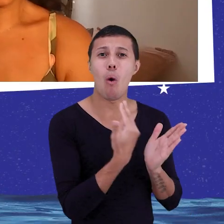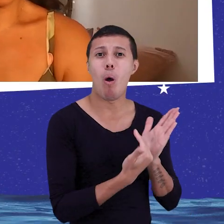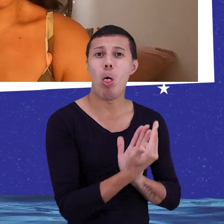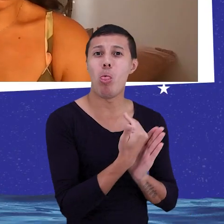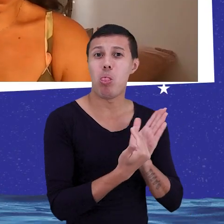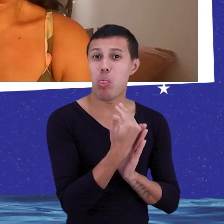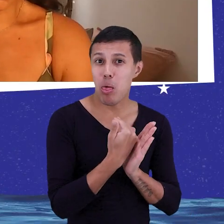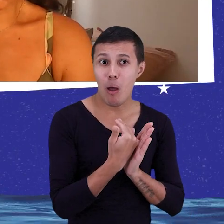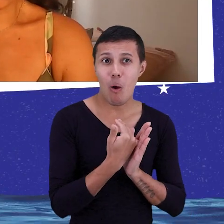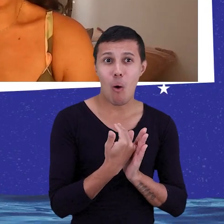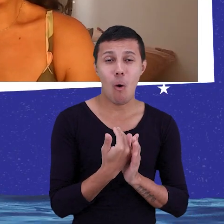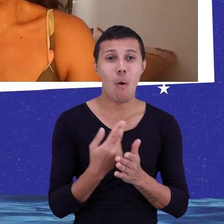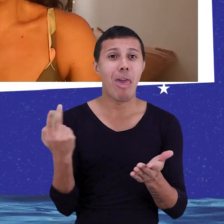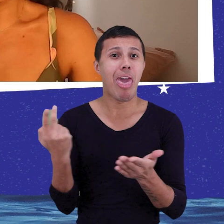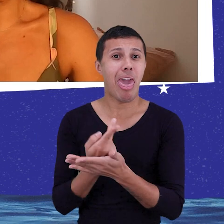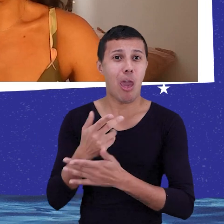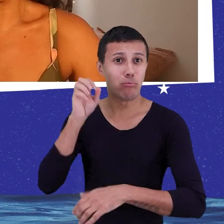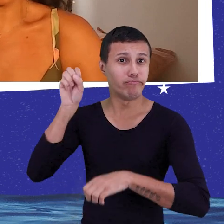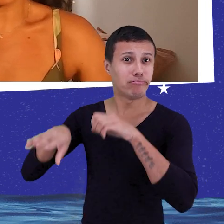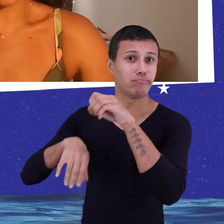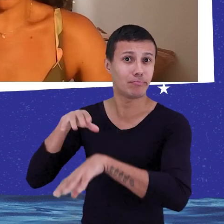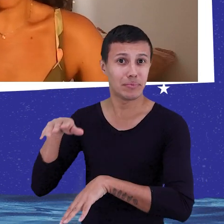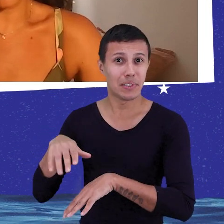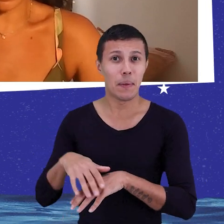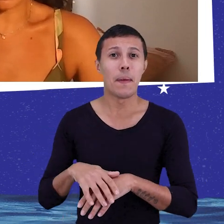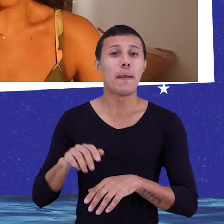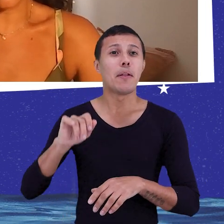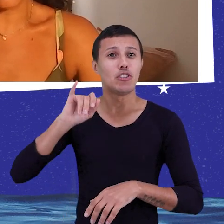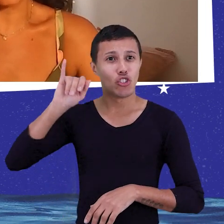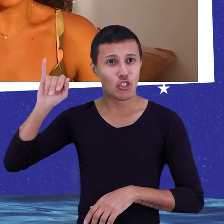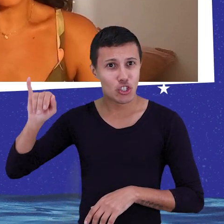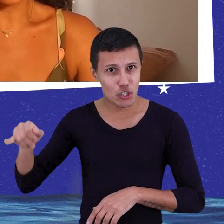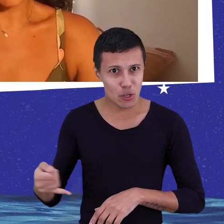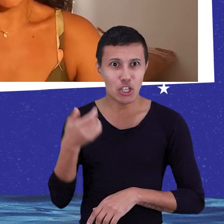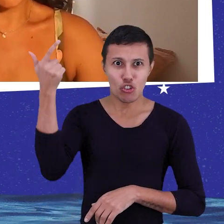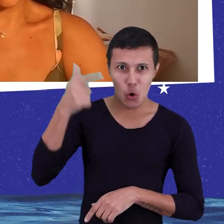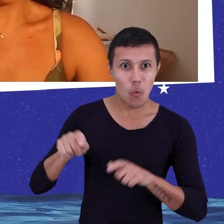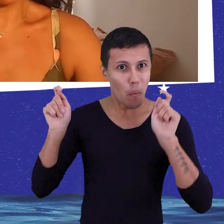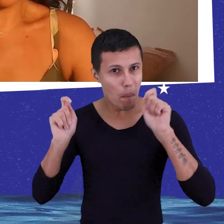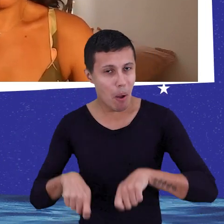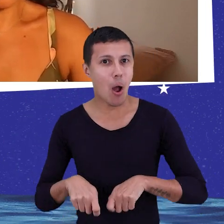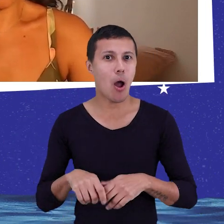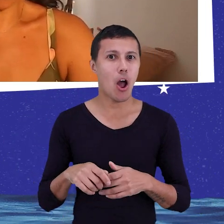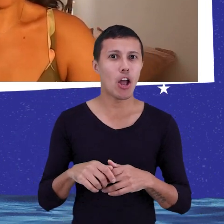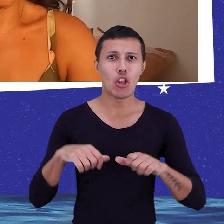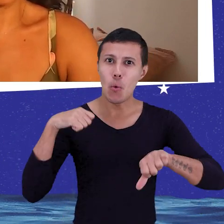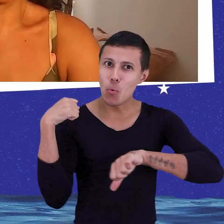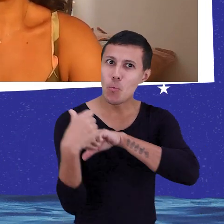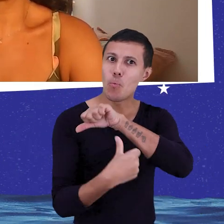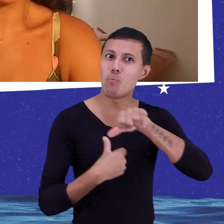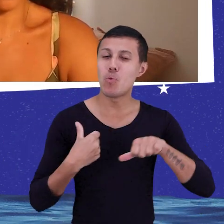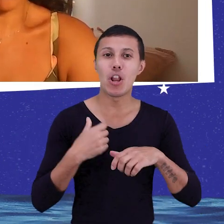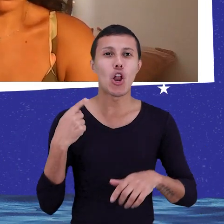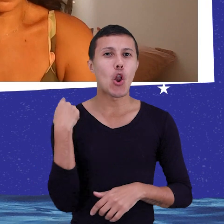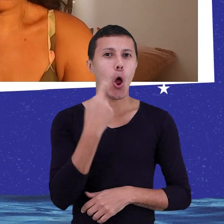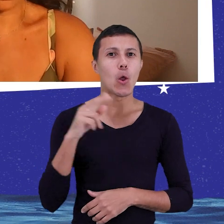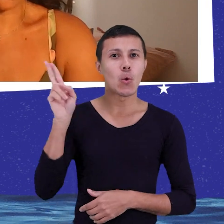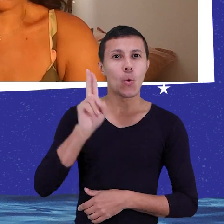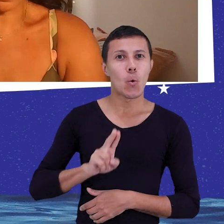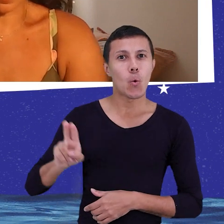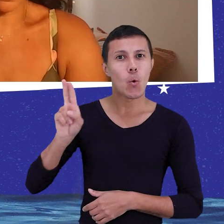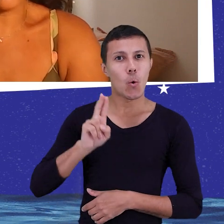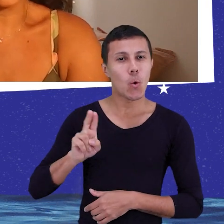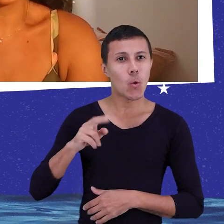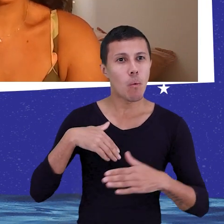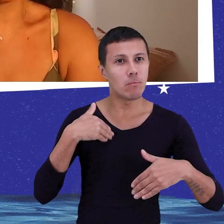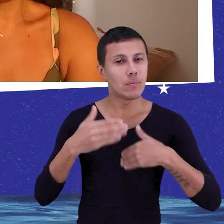ou um erro de descarte. Então que tudo pode ser reaproveitado, né? Tudo se transforma. Então a gente usa a Lavoisier no